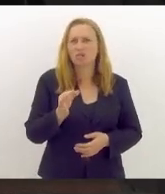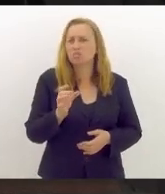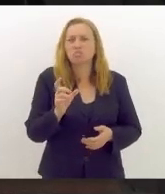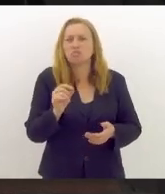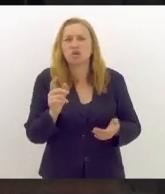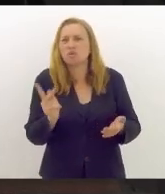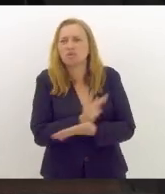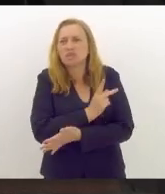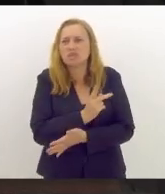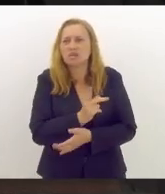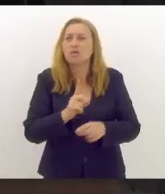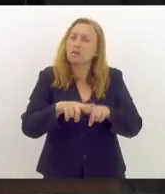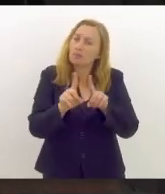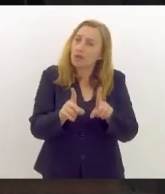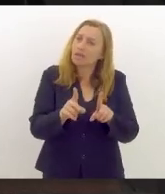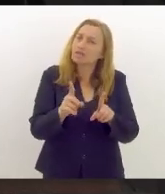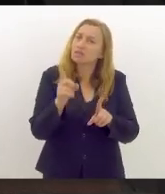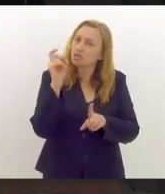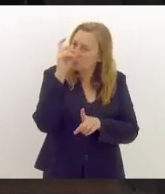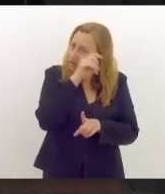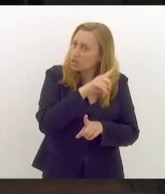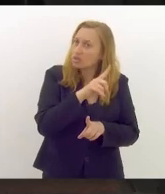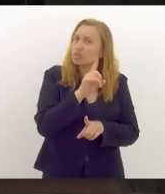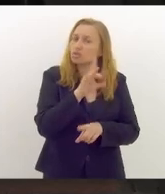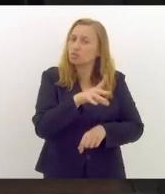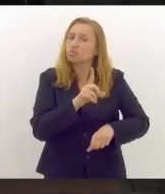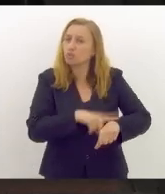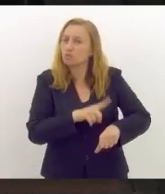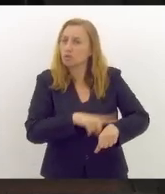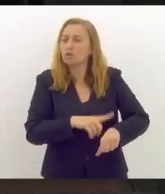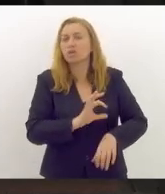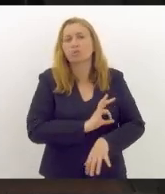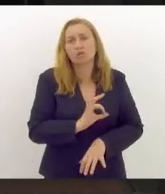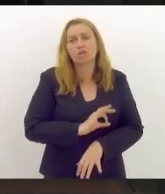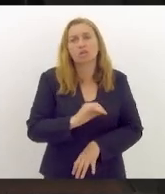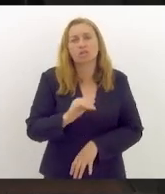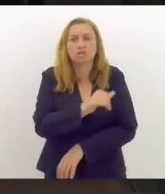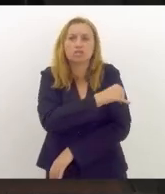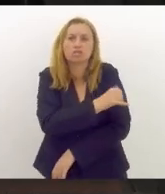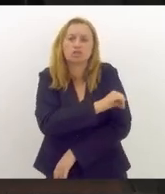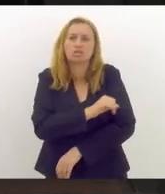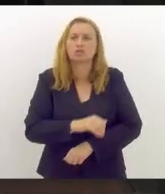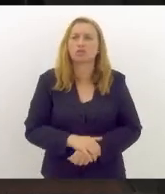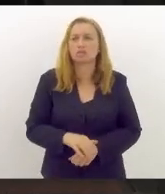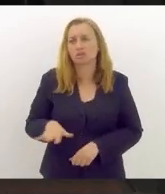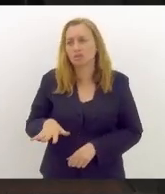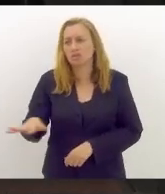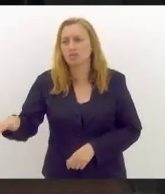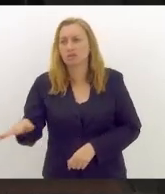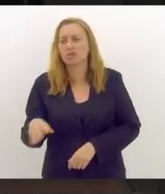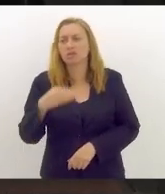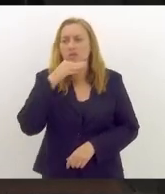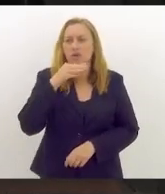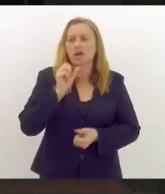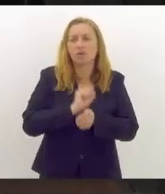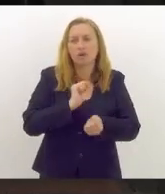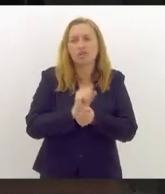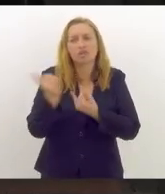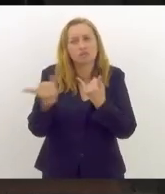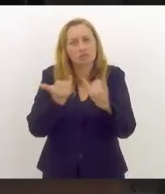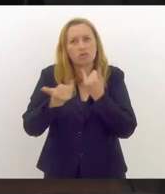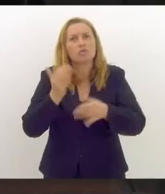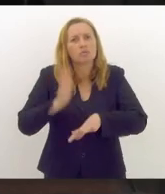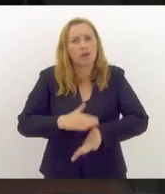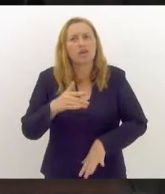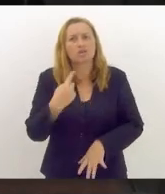operação, mas é uma operação dura, de última hora, da Polícia do Rio de Janeiro, da Comunidade de Manguinhos, aguarda ainda mais informações, mas mais uma